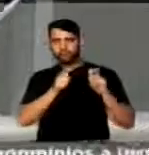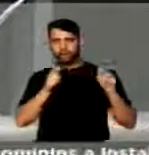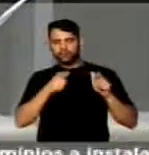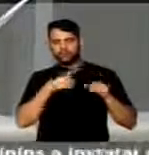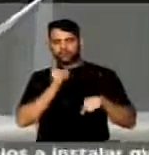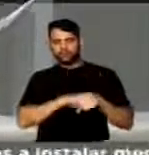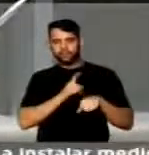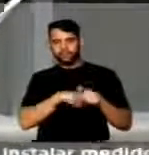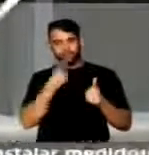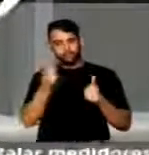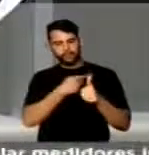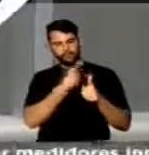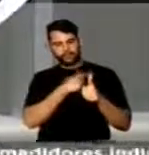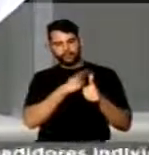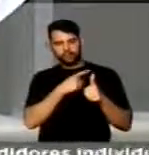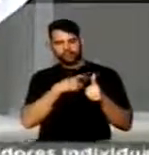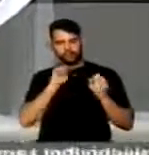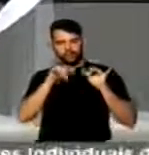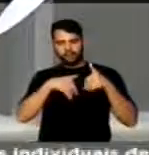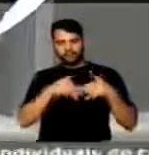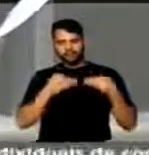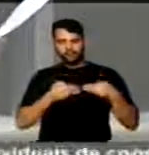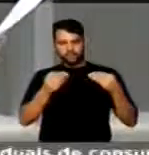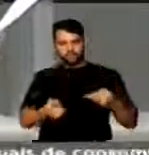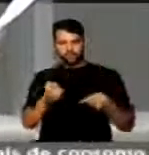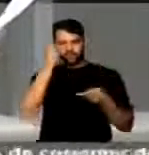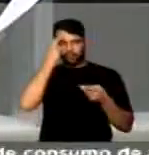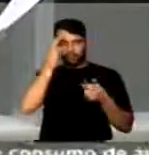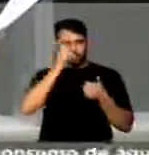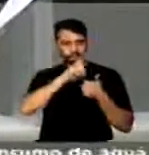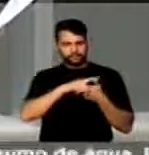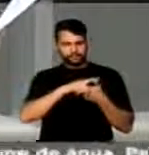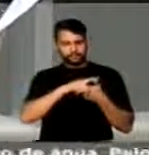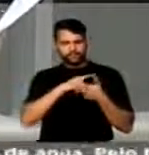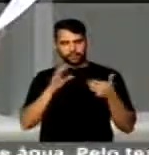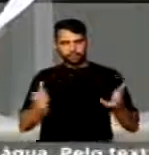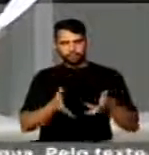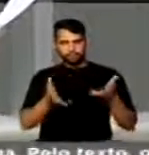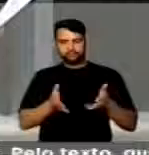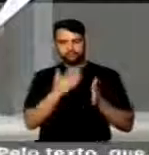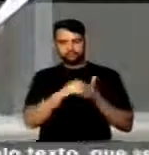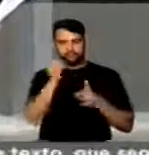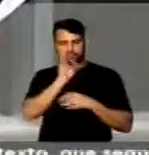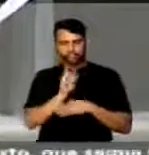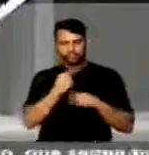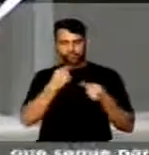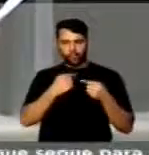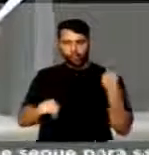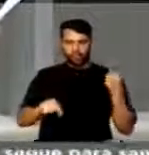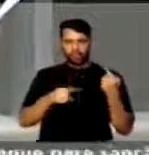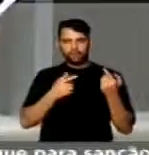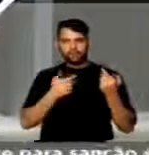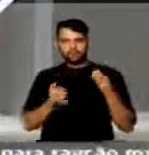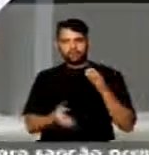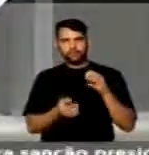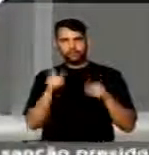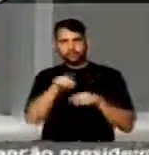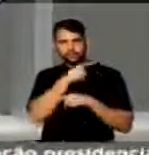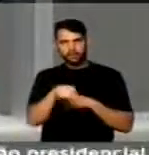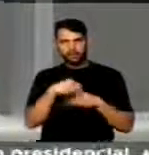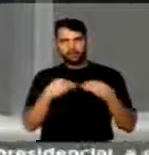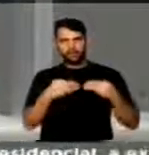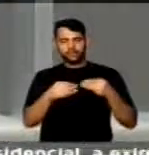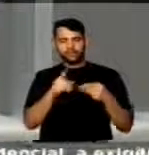a cada instante. Primeiro, fim do Ministério da Cultura, que está mobilizando todo o Brasil contra essa medida. Segundo,